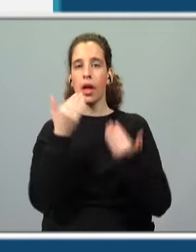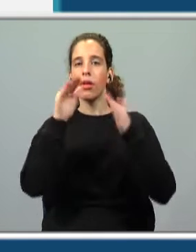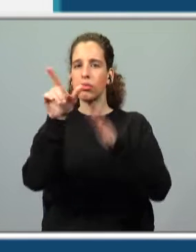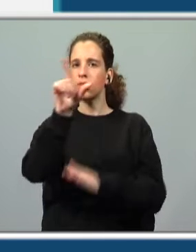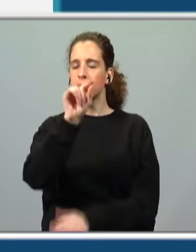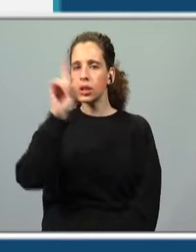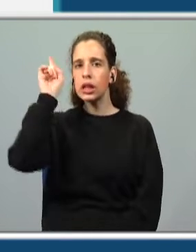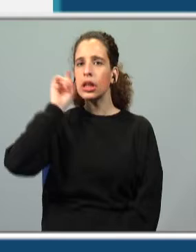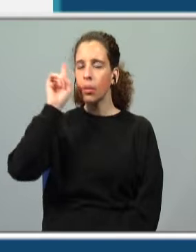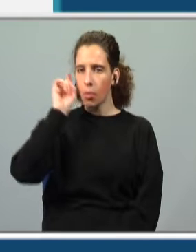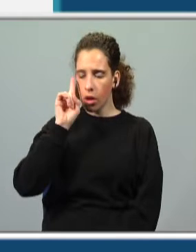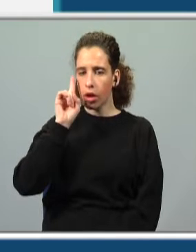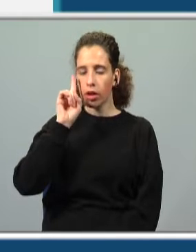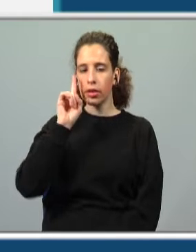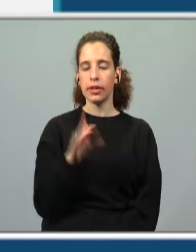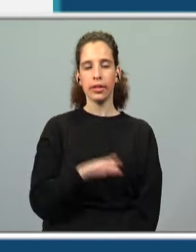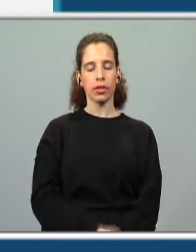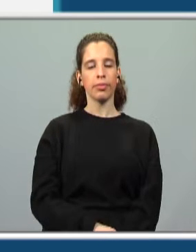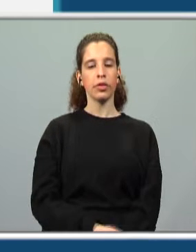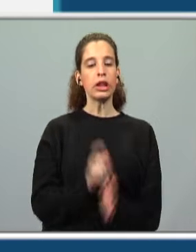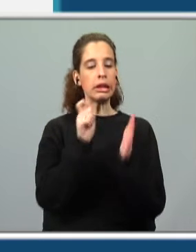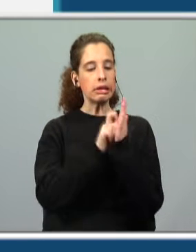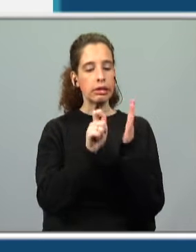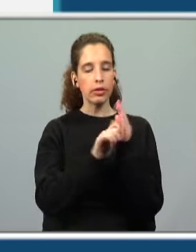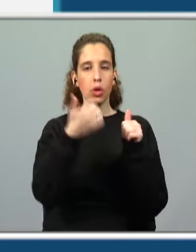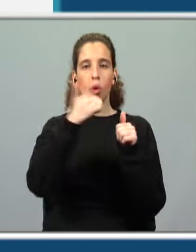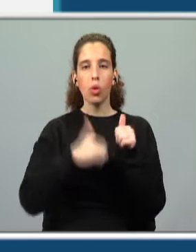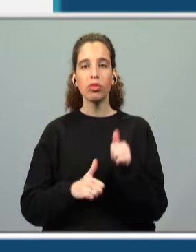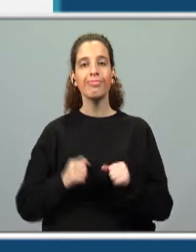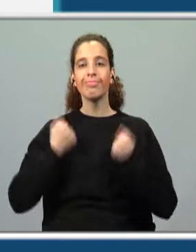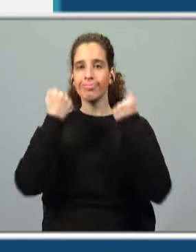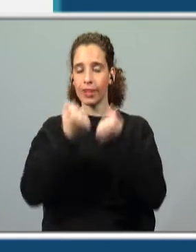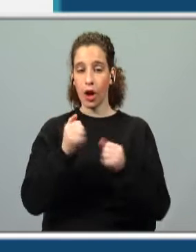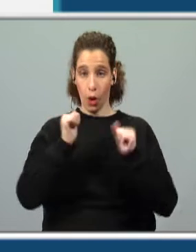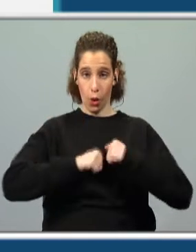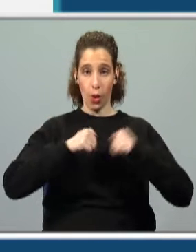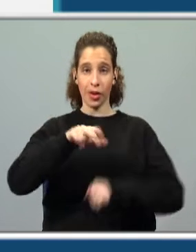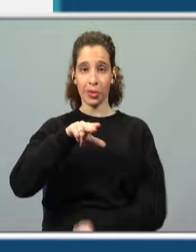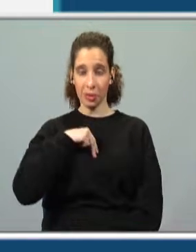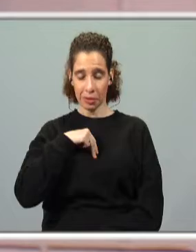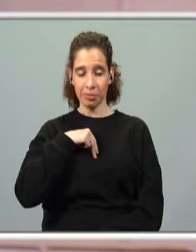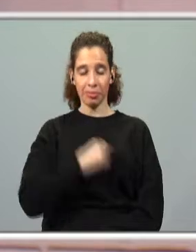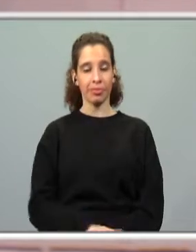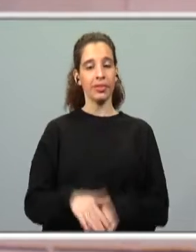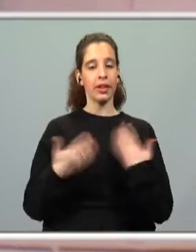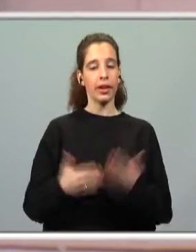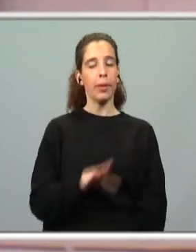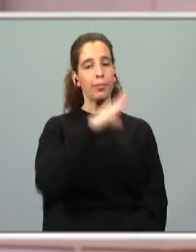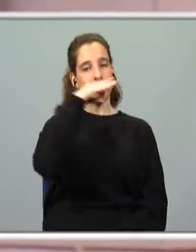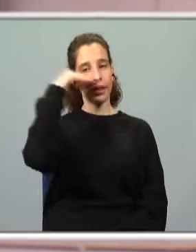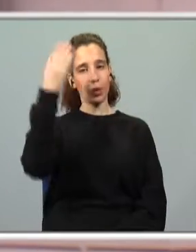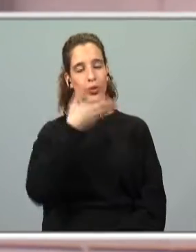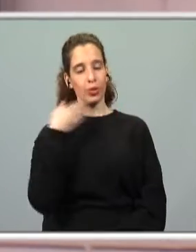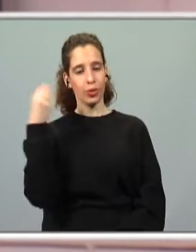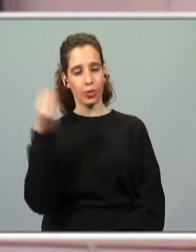também é muito importante nós conseguirmos escrever com correção. Concordam comigo, não é? Então, adultos jovens.